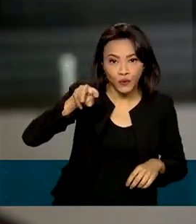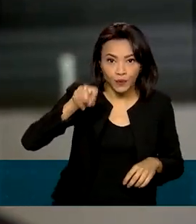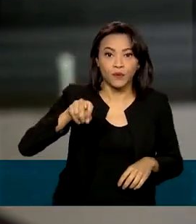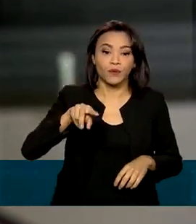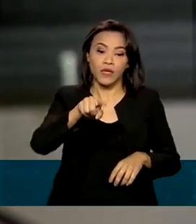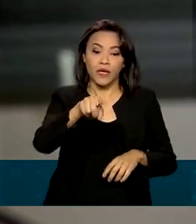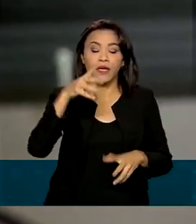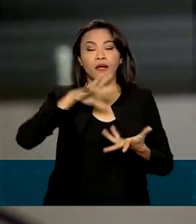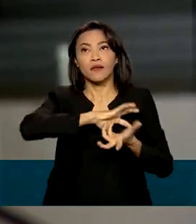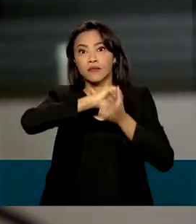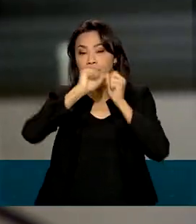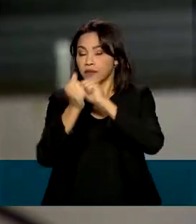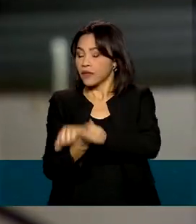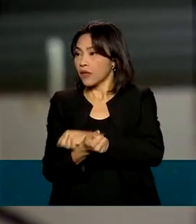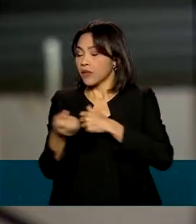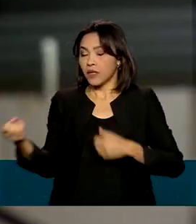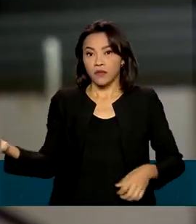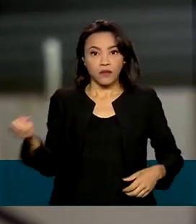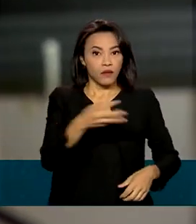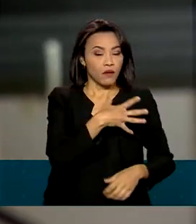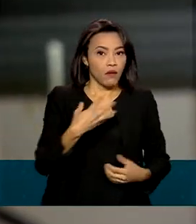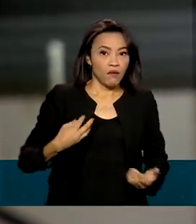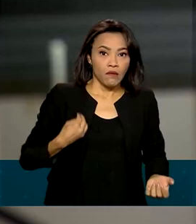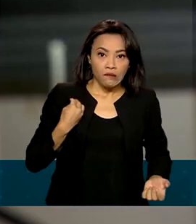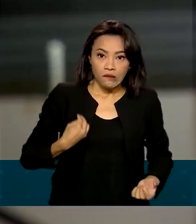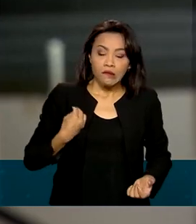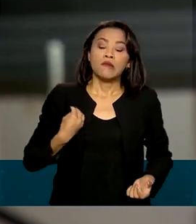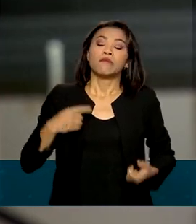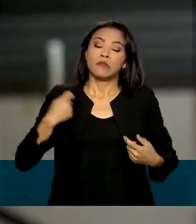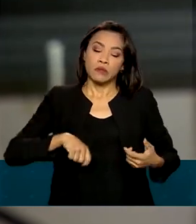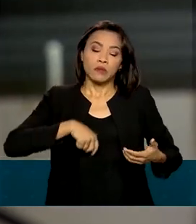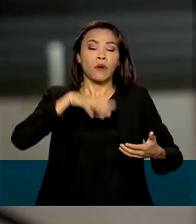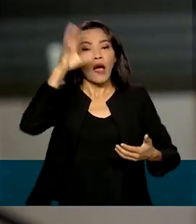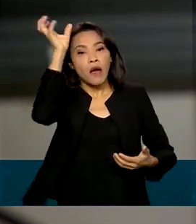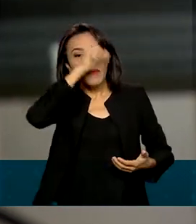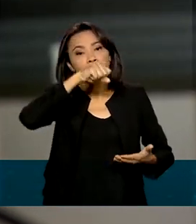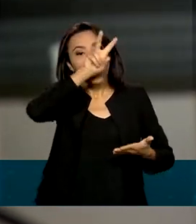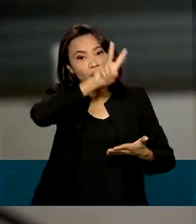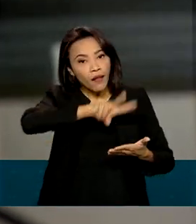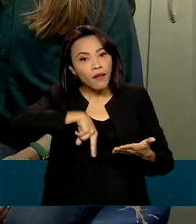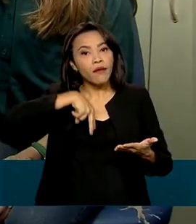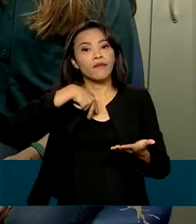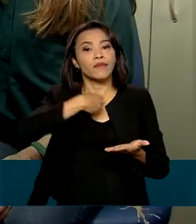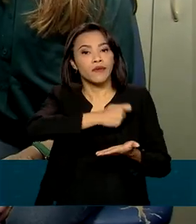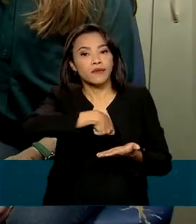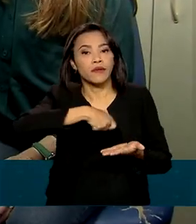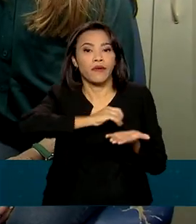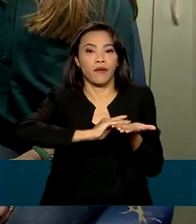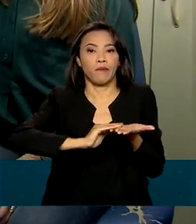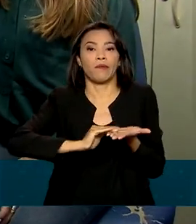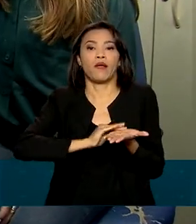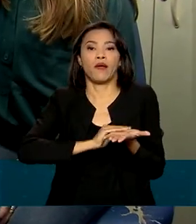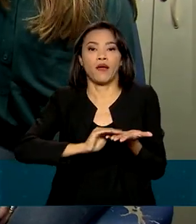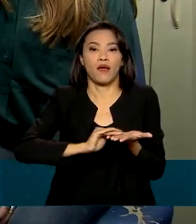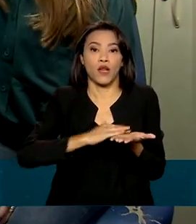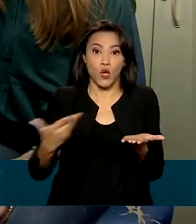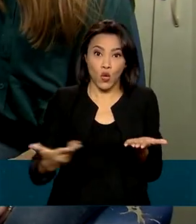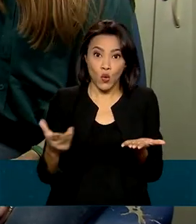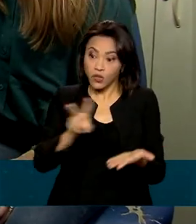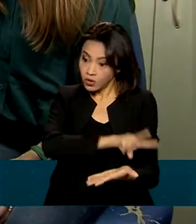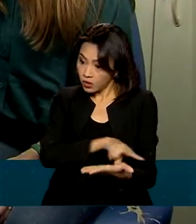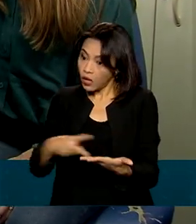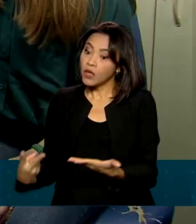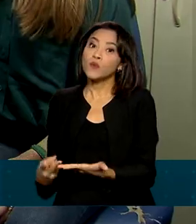para se adaptar à nova realidade, teve que aprender a ler e escrever em braile. E hoje traduz textos